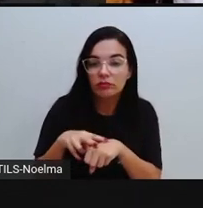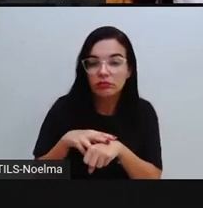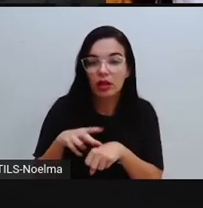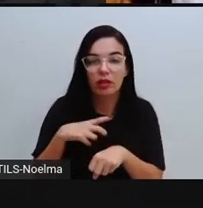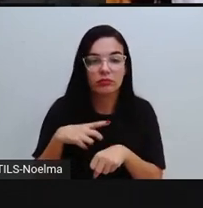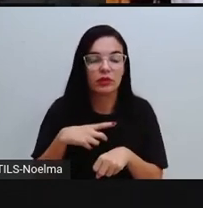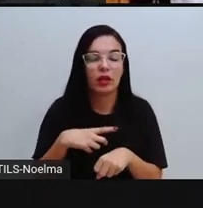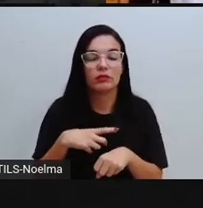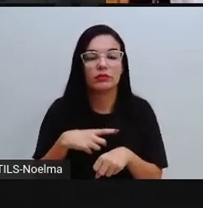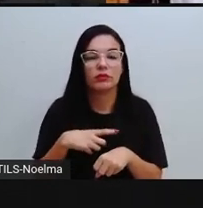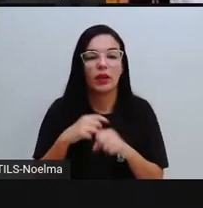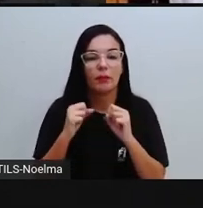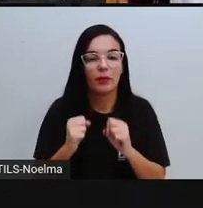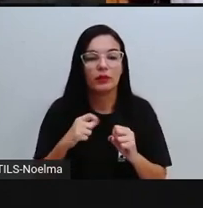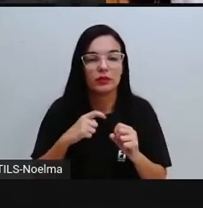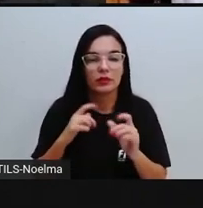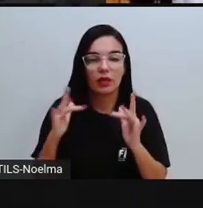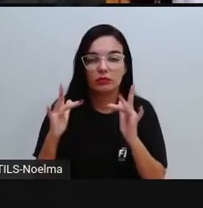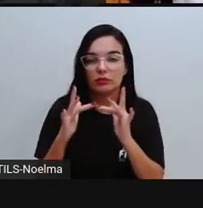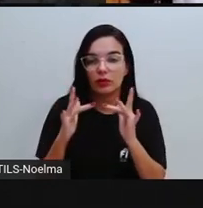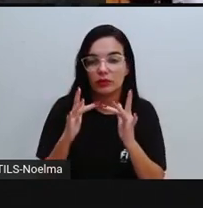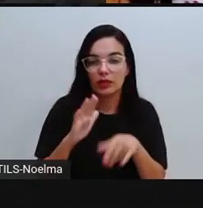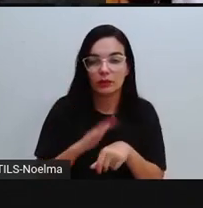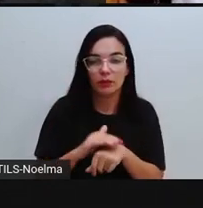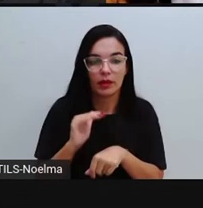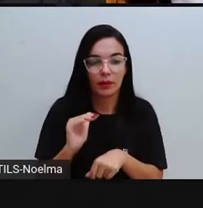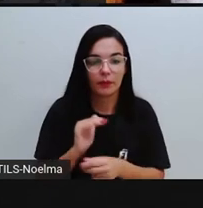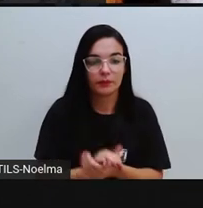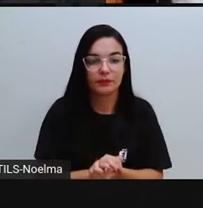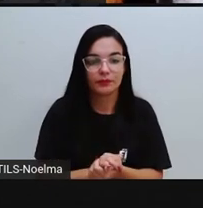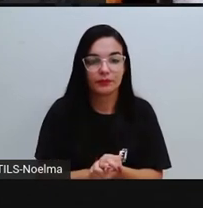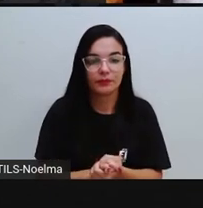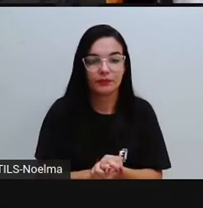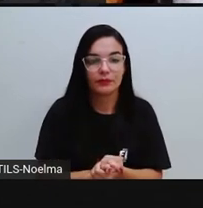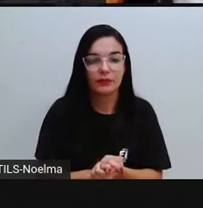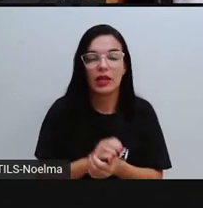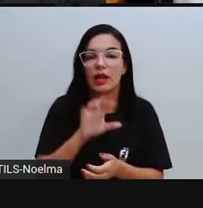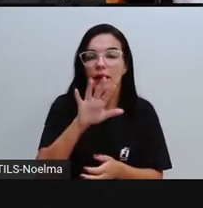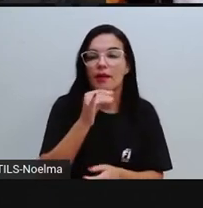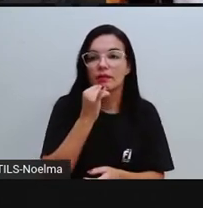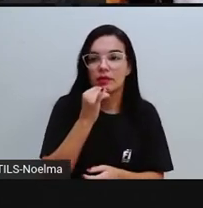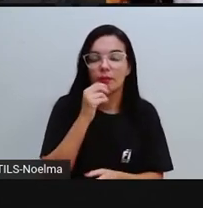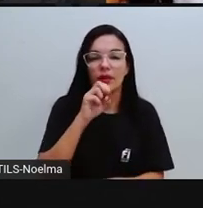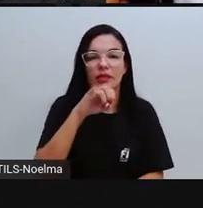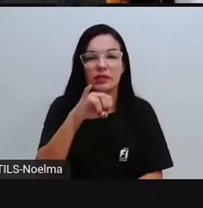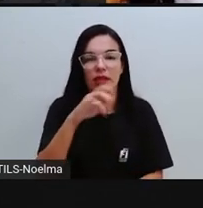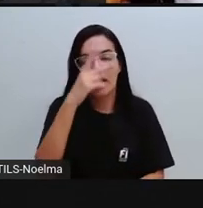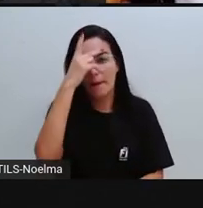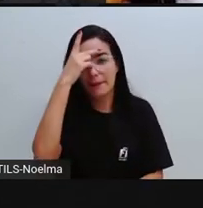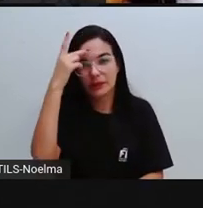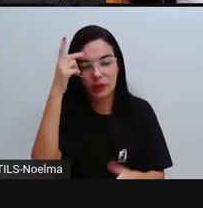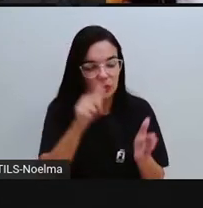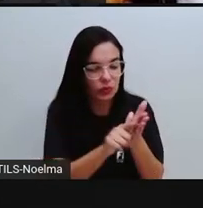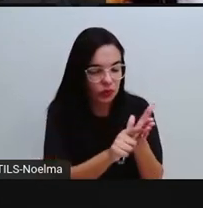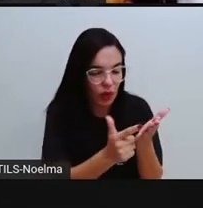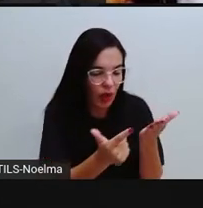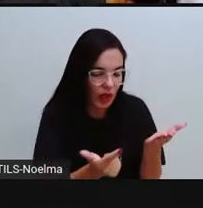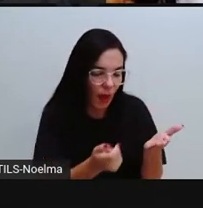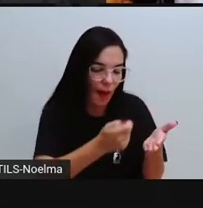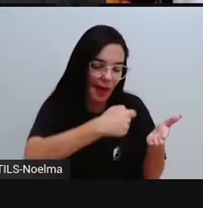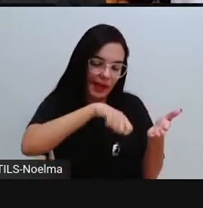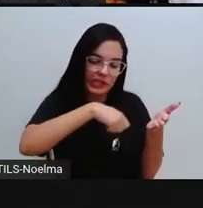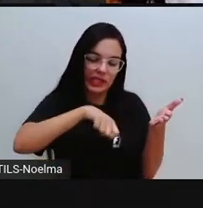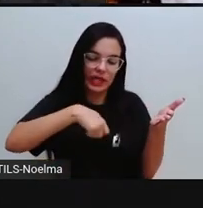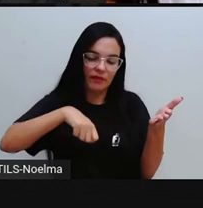oral, quando uma pessoa ela erra ali, geralmente ou naquele mesmo momento